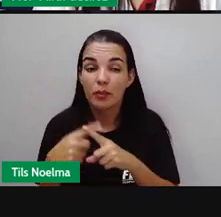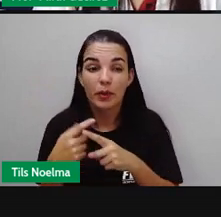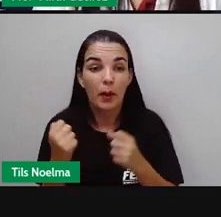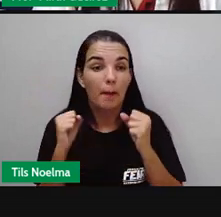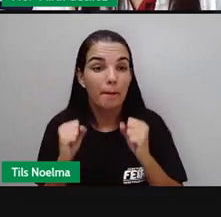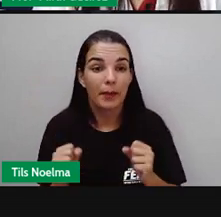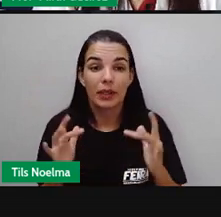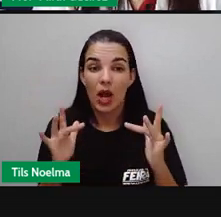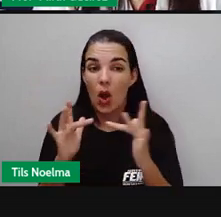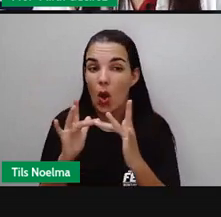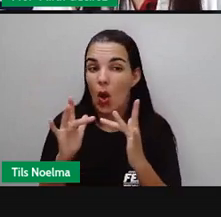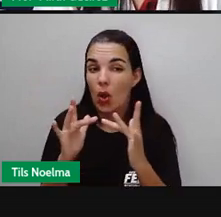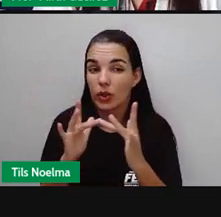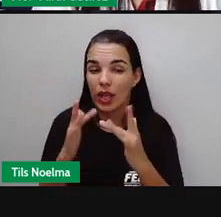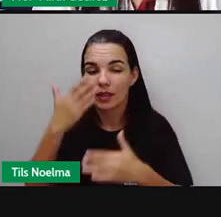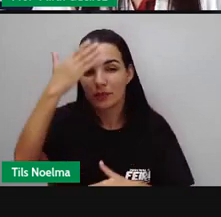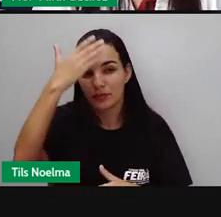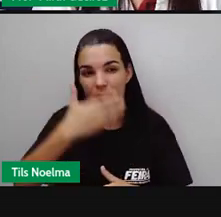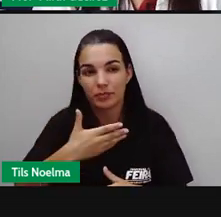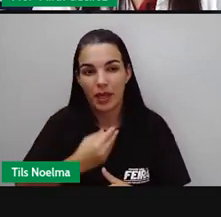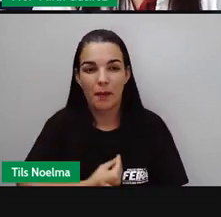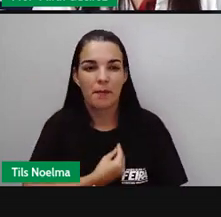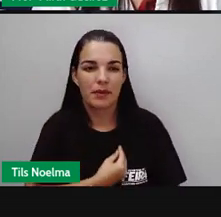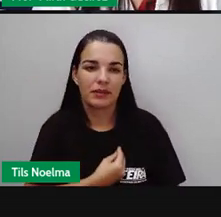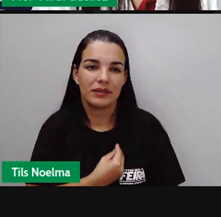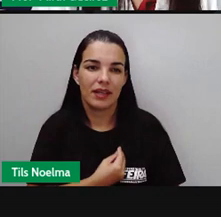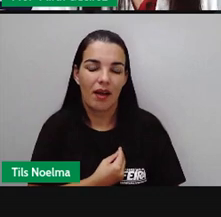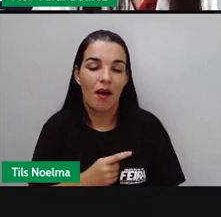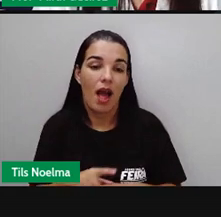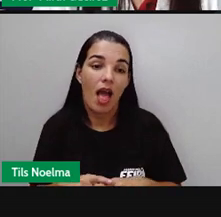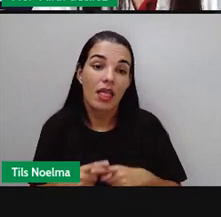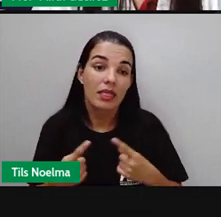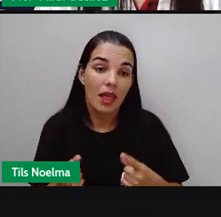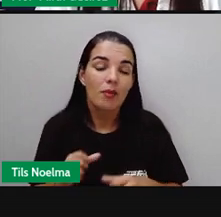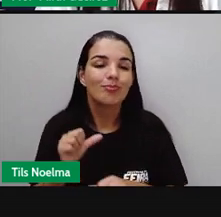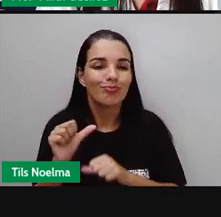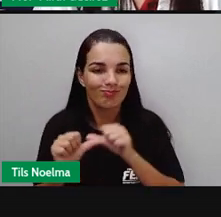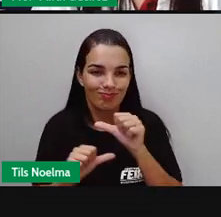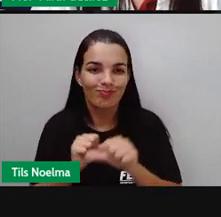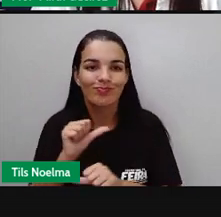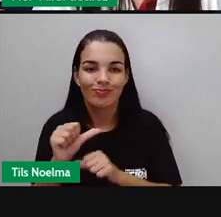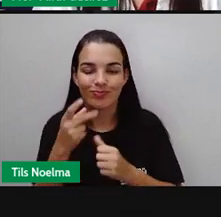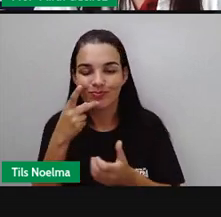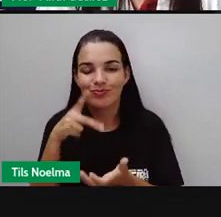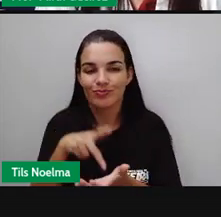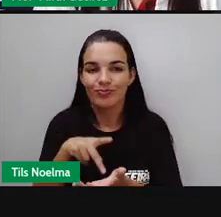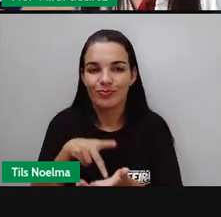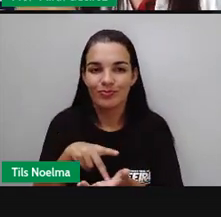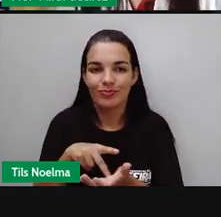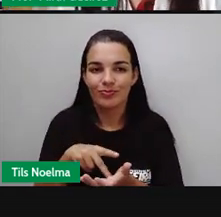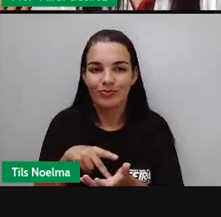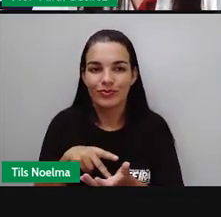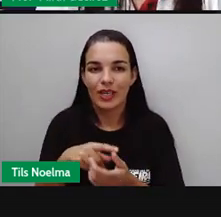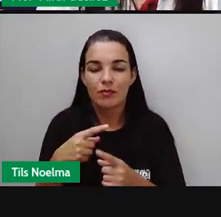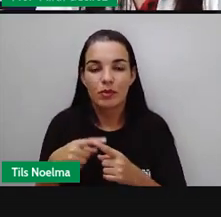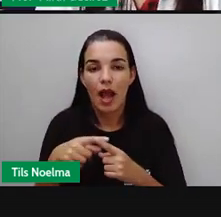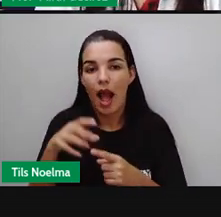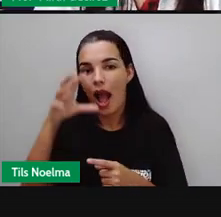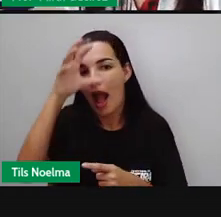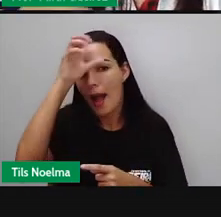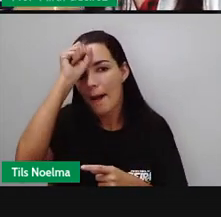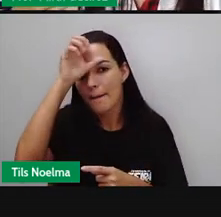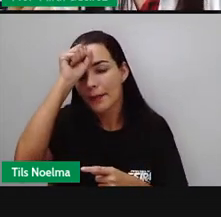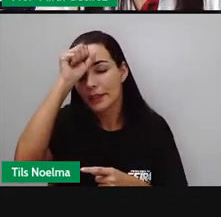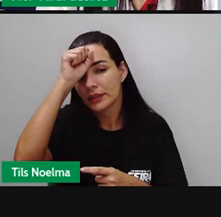contato presencial. Não é mesmo? Então, mudou muito até mesmo a forma da gente aprender, a forma